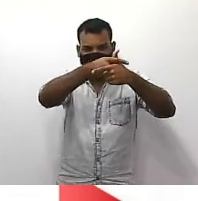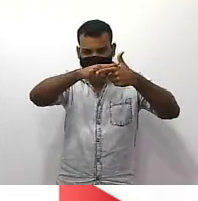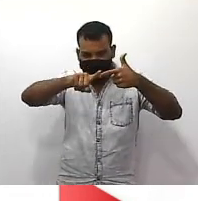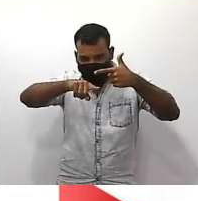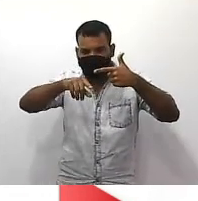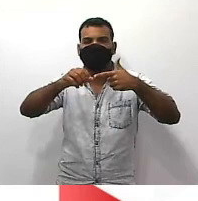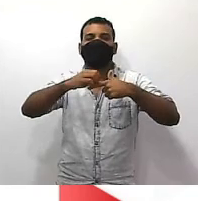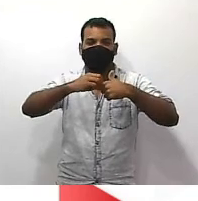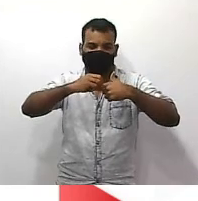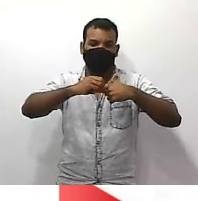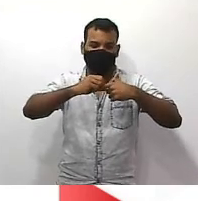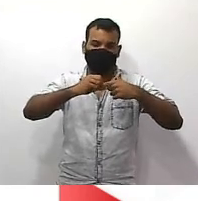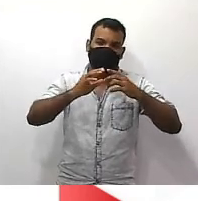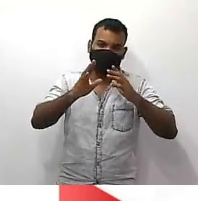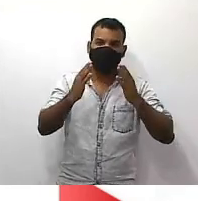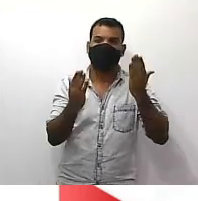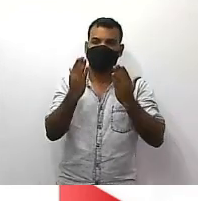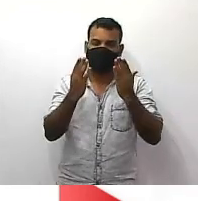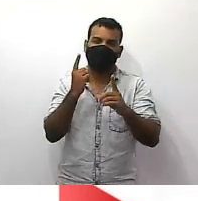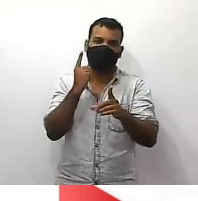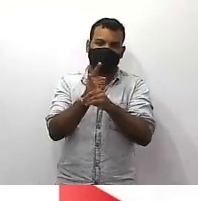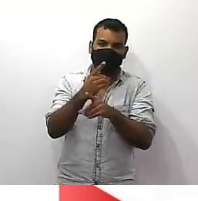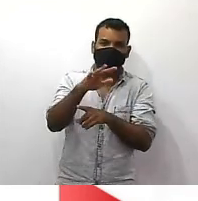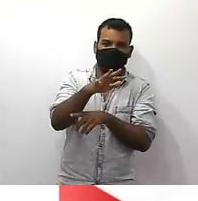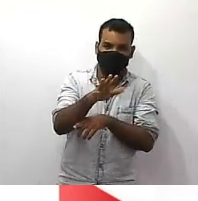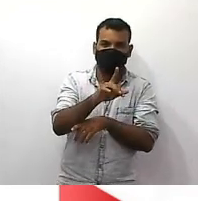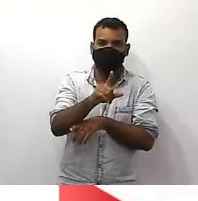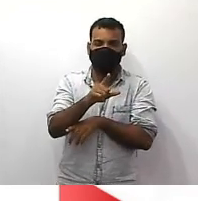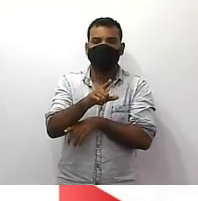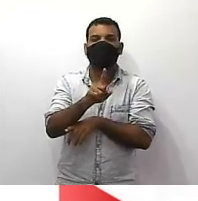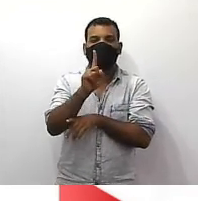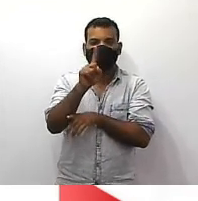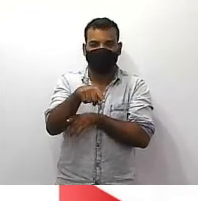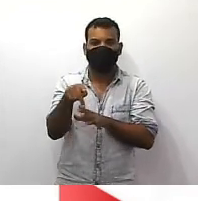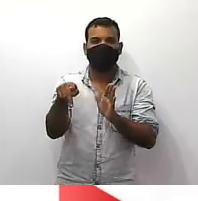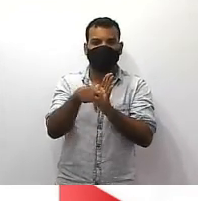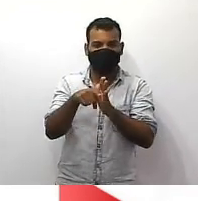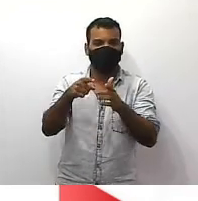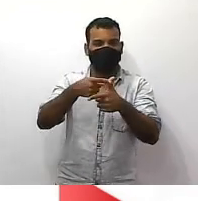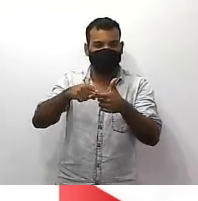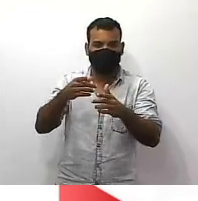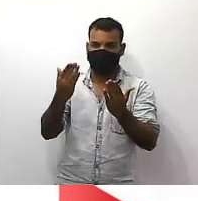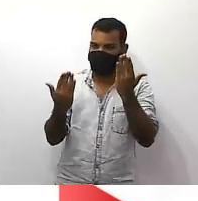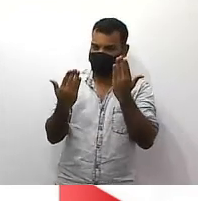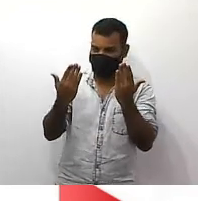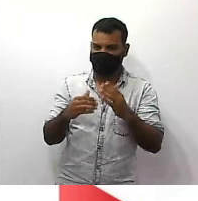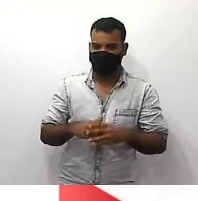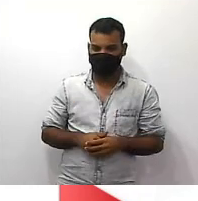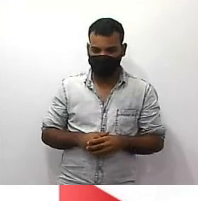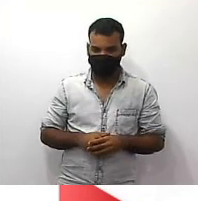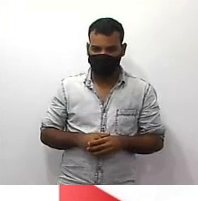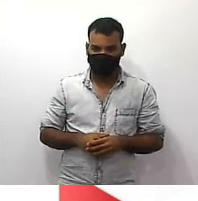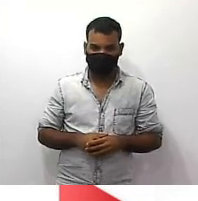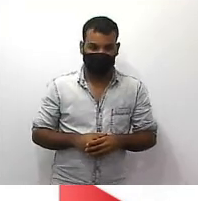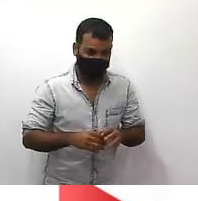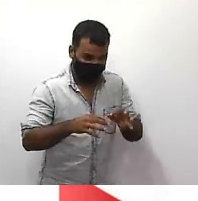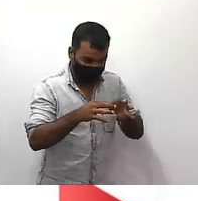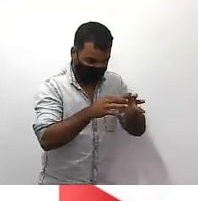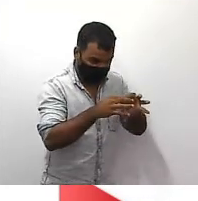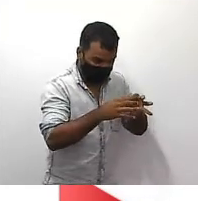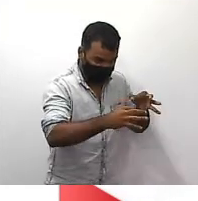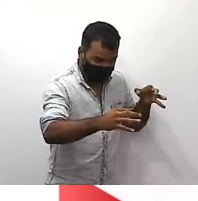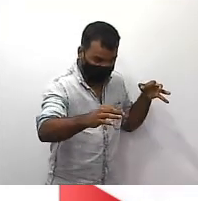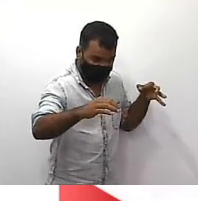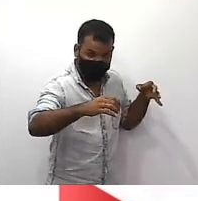si né que vai dar uma proporção e ela é diretamente proporcional porque quanto maior a distância no